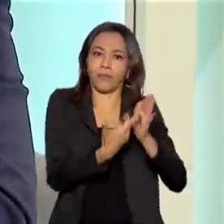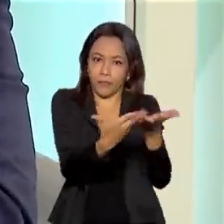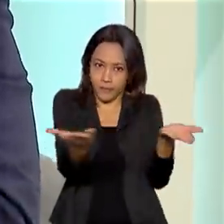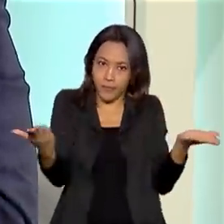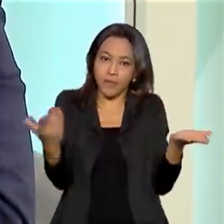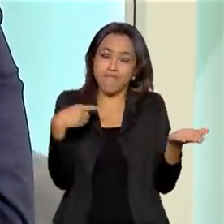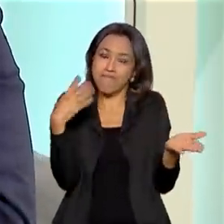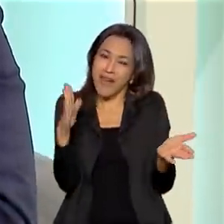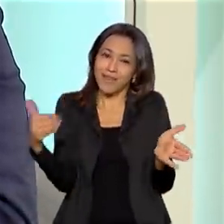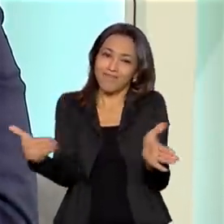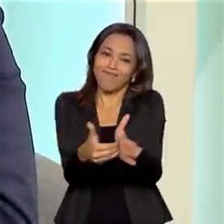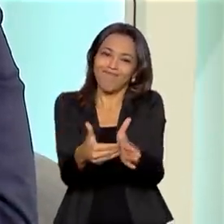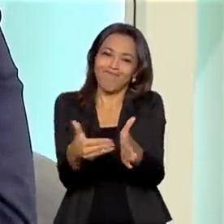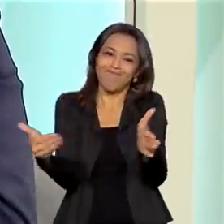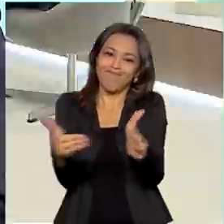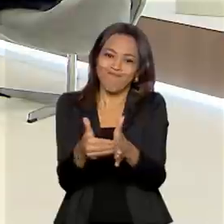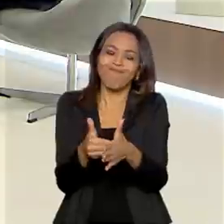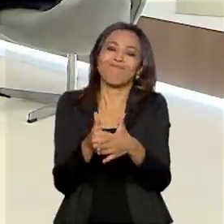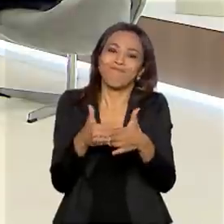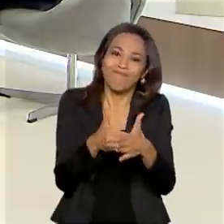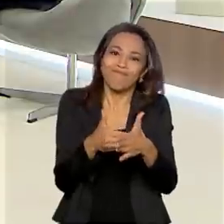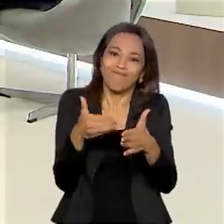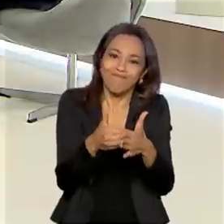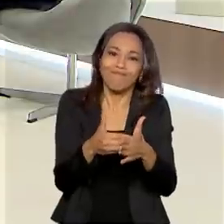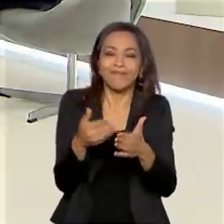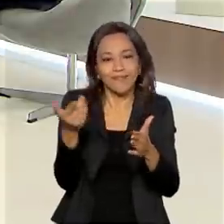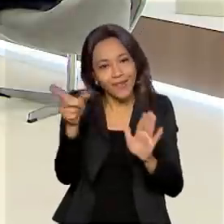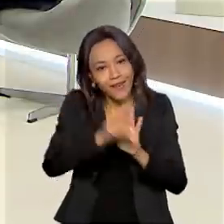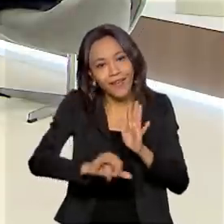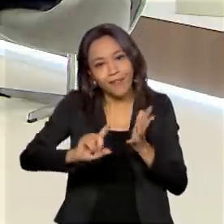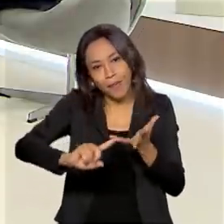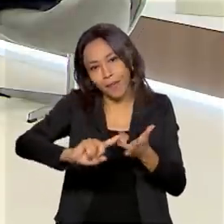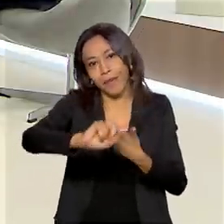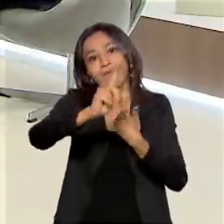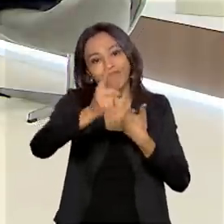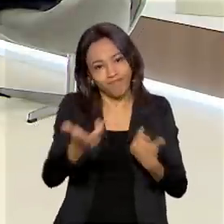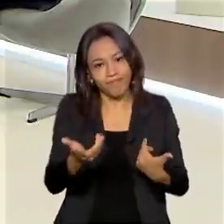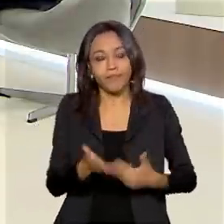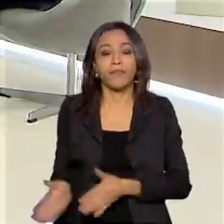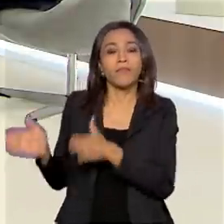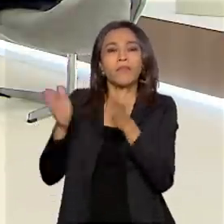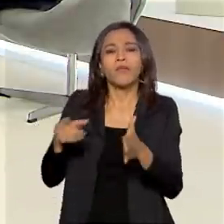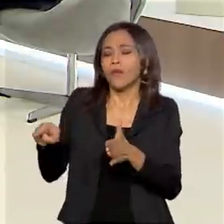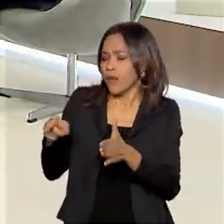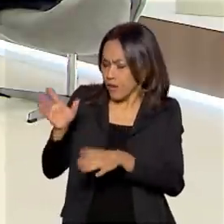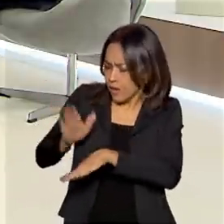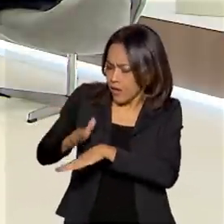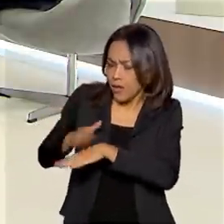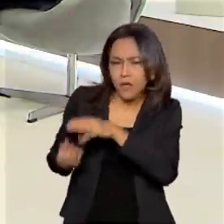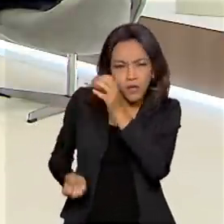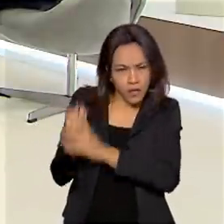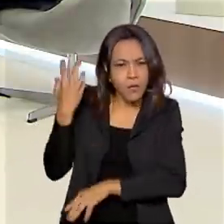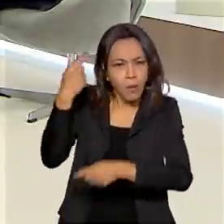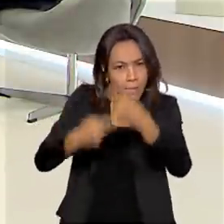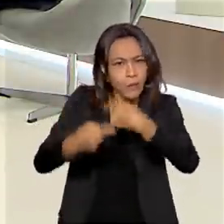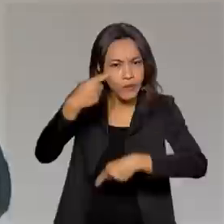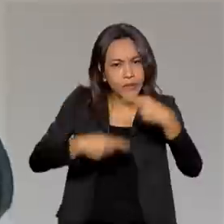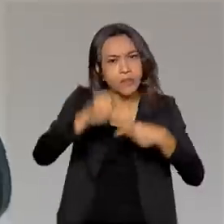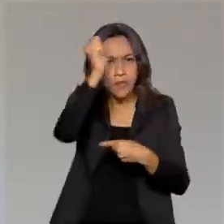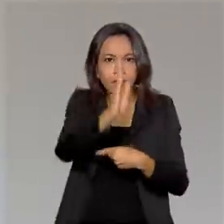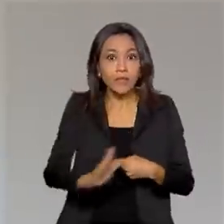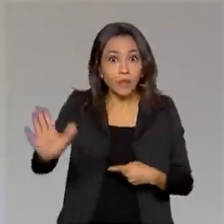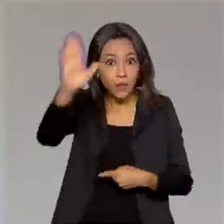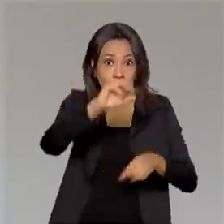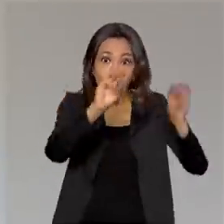nós esbarramos em todas essas questões. O Ibram toca uma política nacional para museus, uma política nacional para o setor.